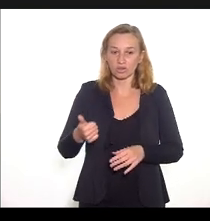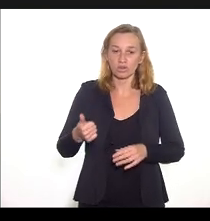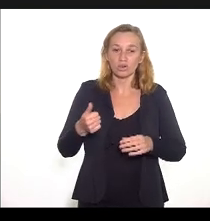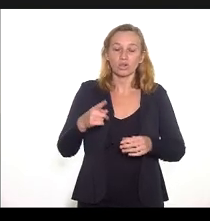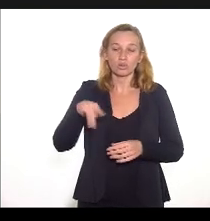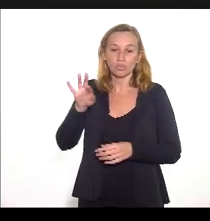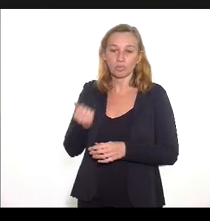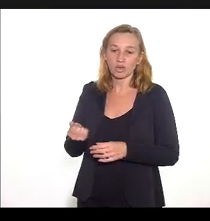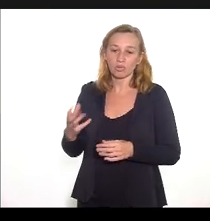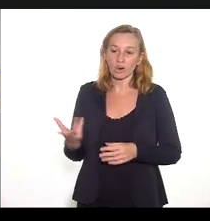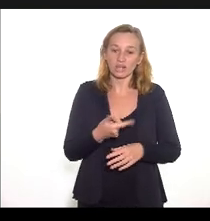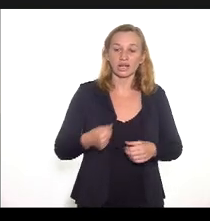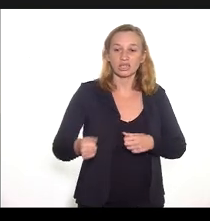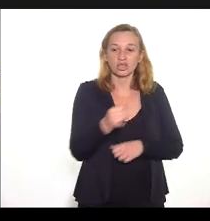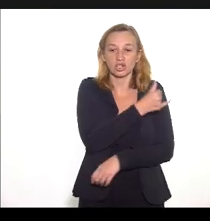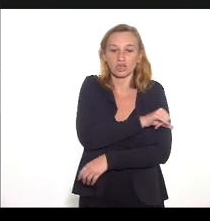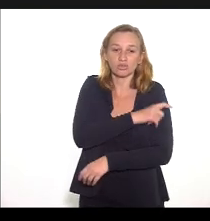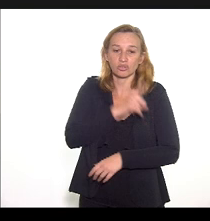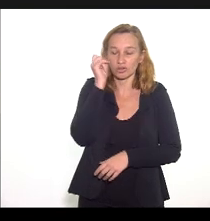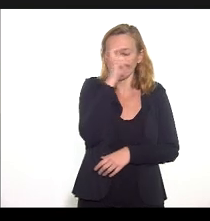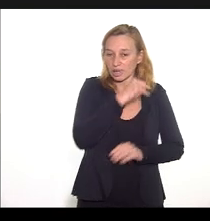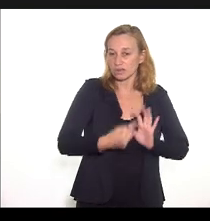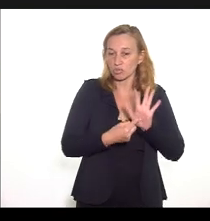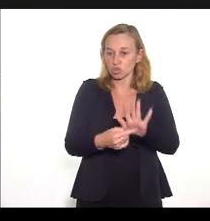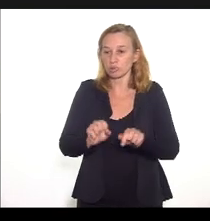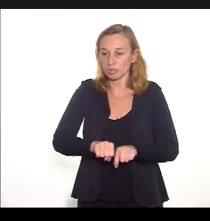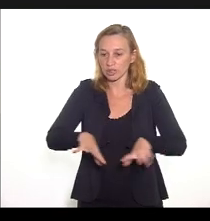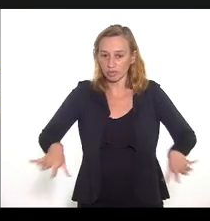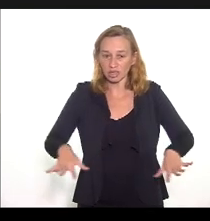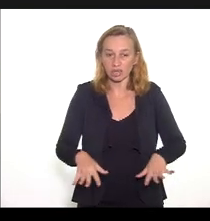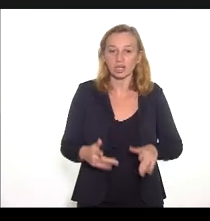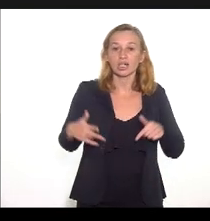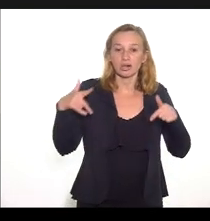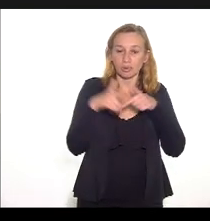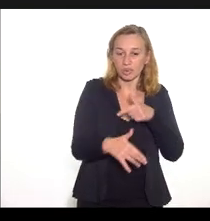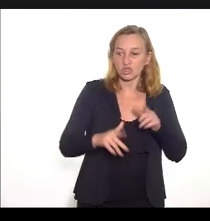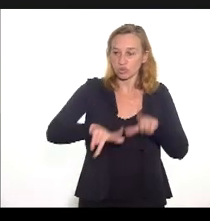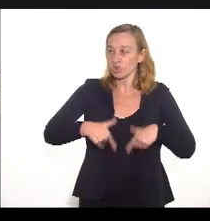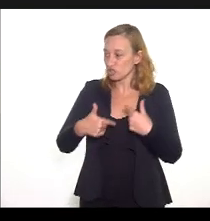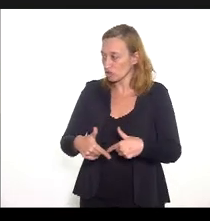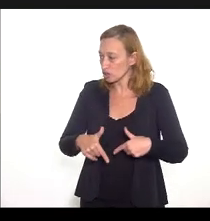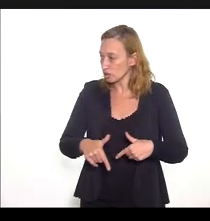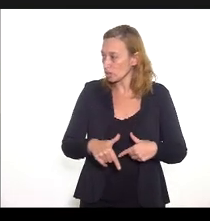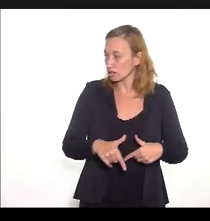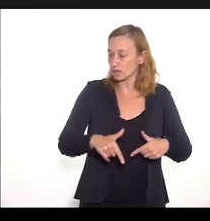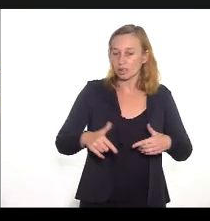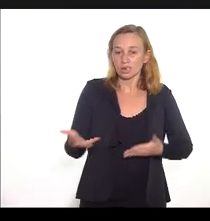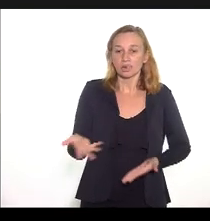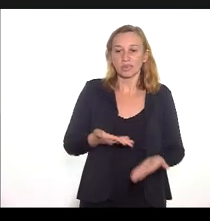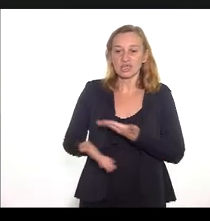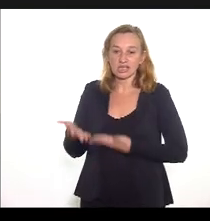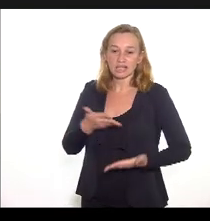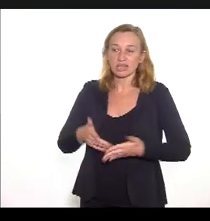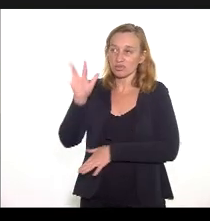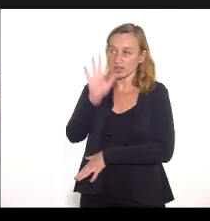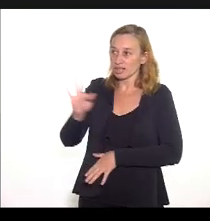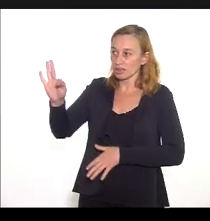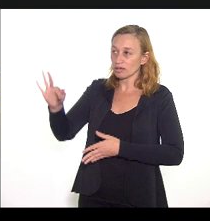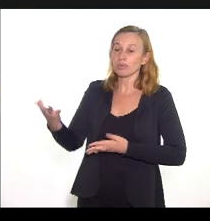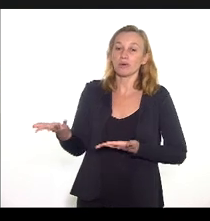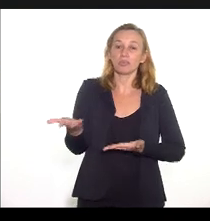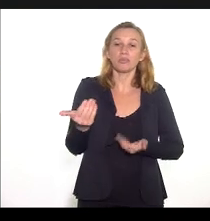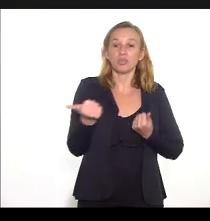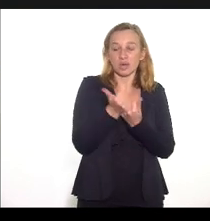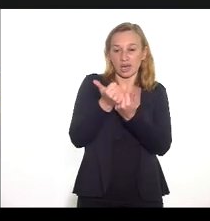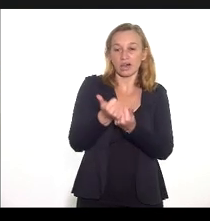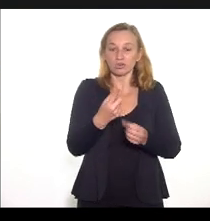Rio. Apesar das dificuldades impostas pela pandemia impedirem a atuação, em parceria com o ente federal para apoiar os municípios